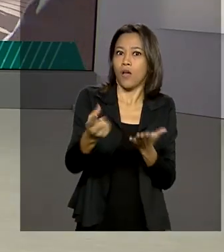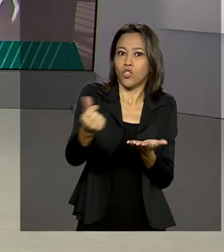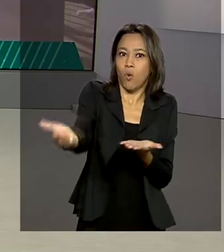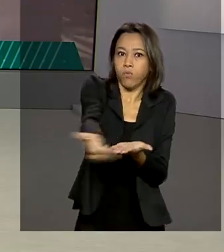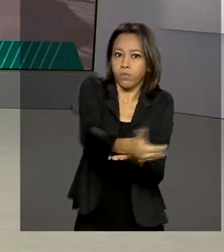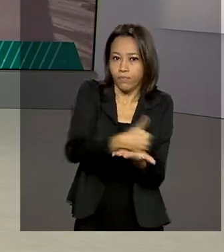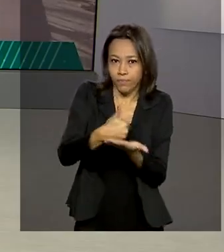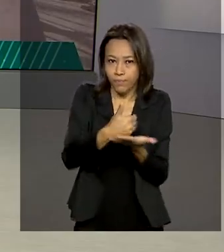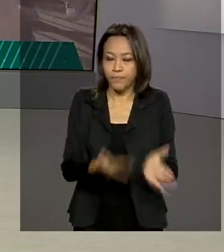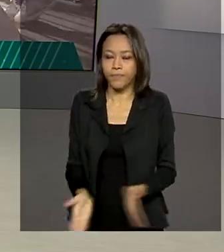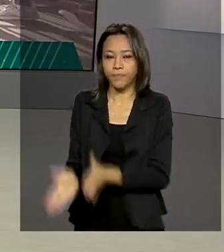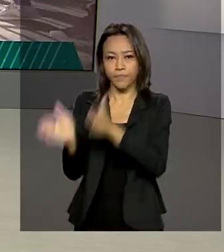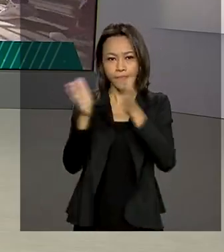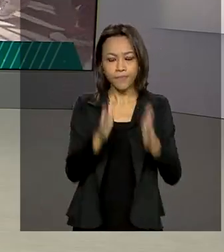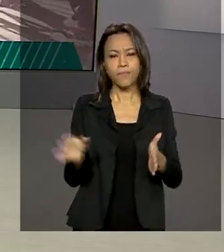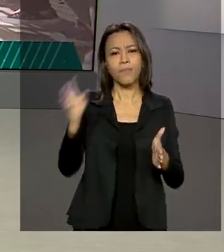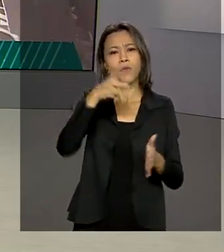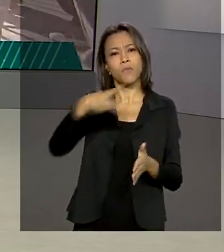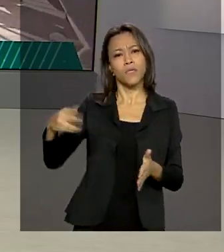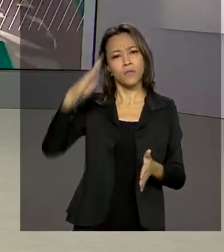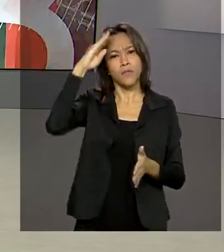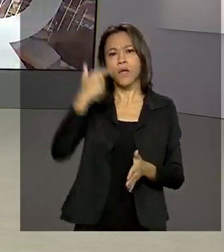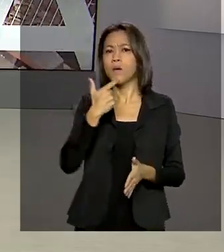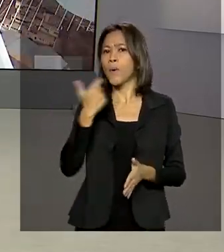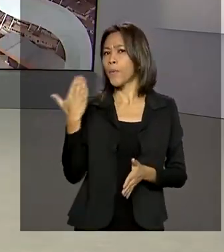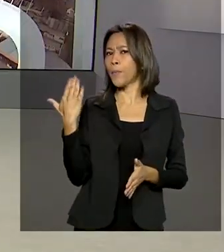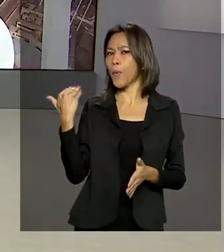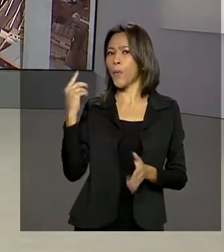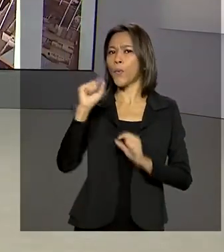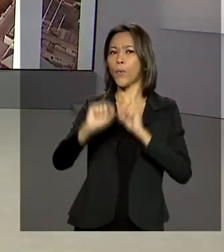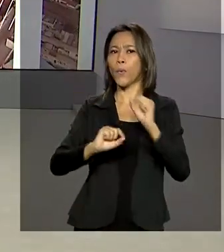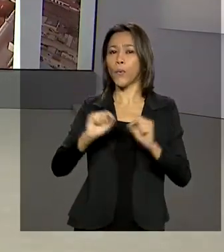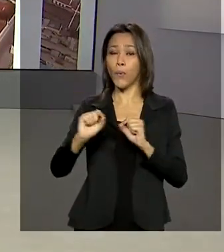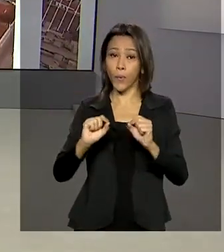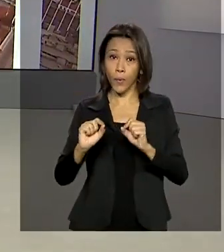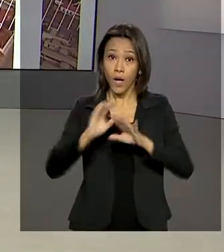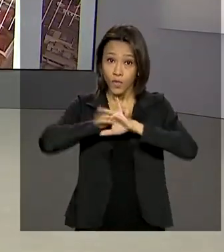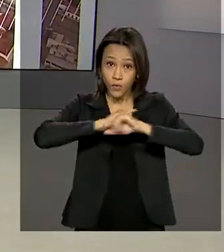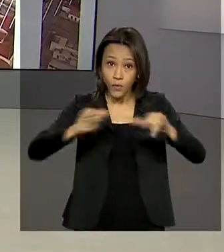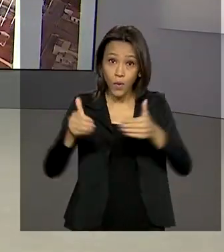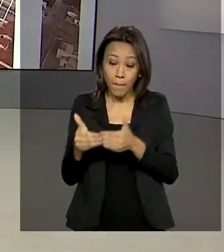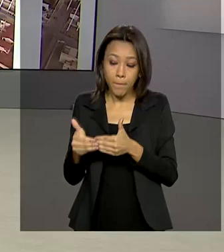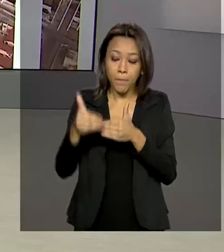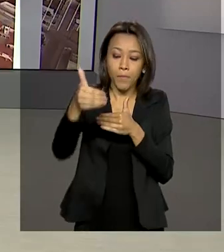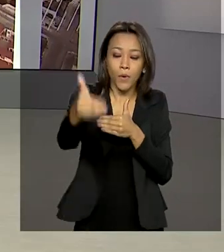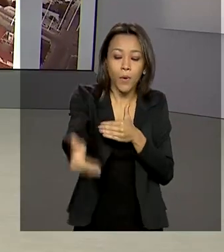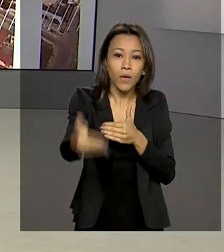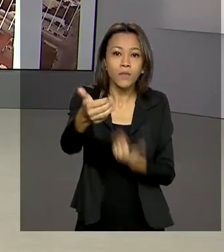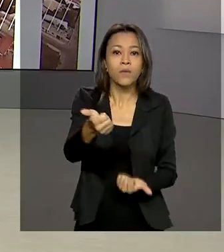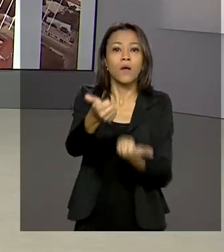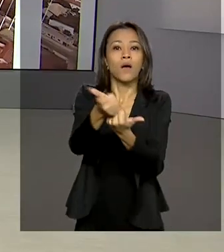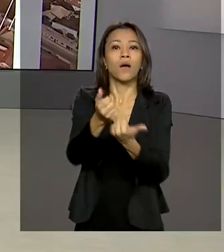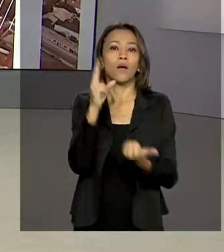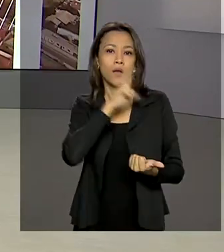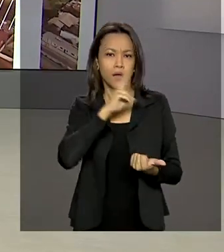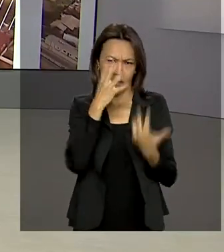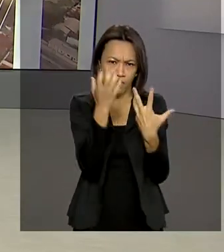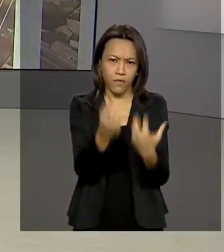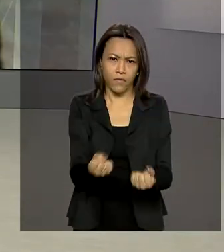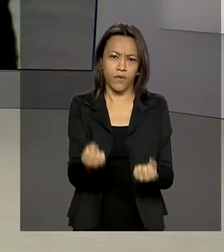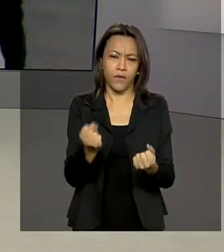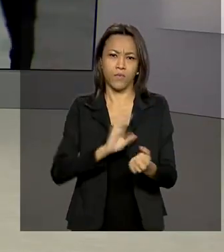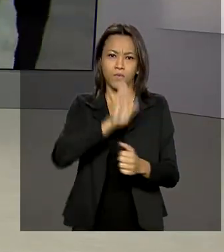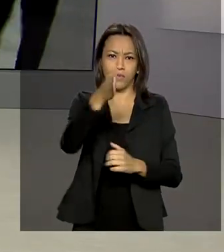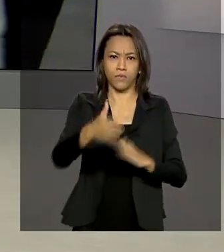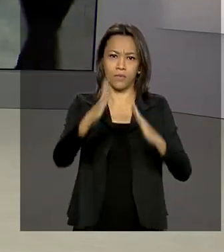O presidente Jair Bolsonaro anunciou agora há pouco a prorrogação do auxílio emergencial. Vamos ao vivo então ao Palácio da Alvorada. Márcia